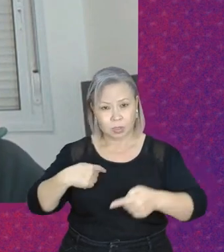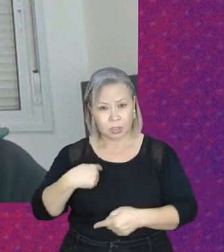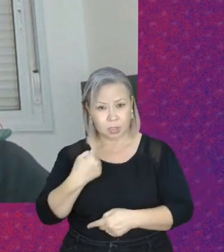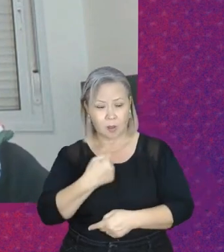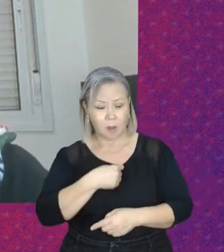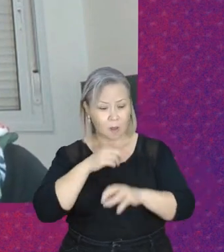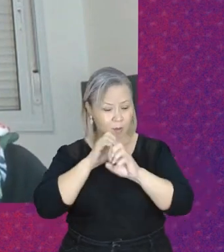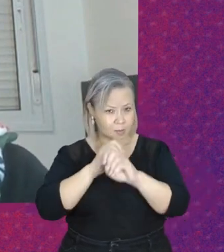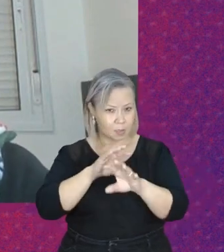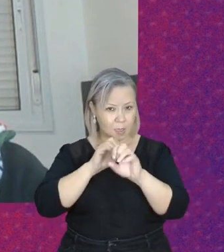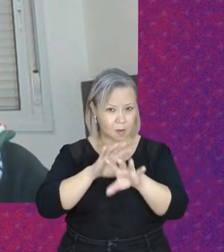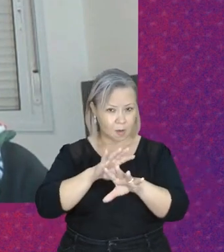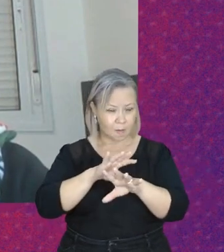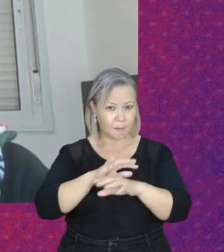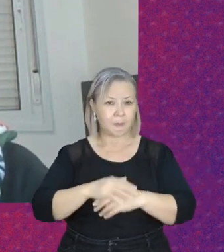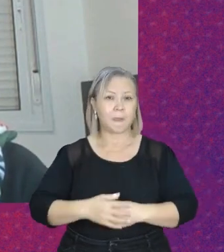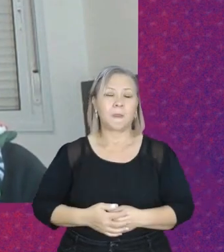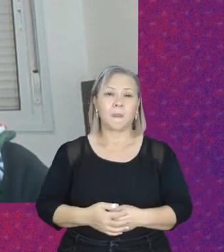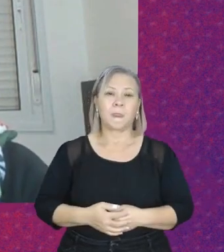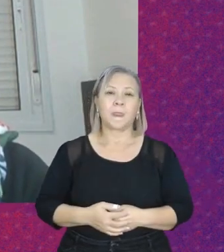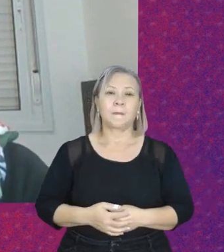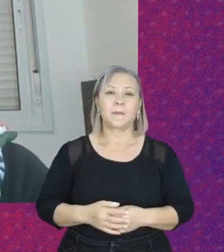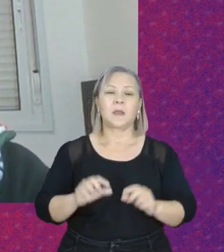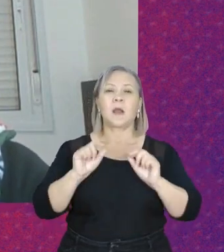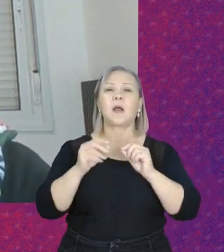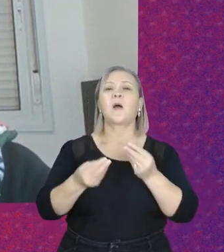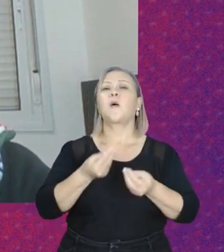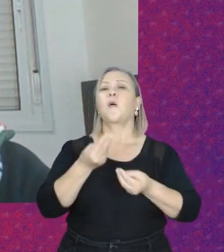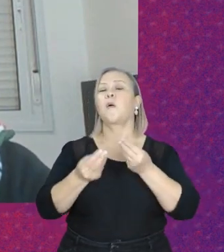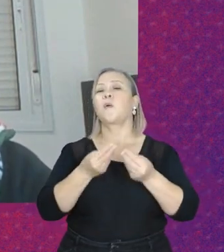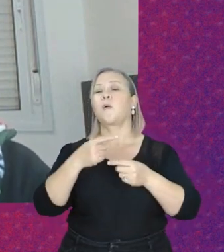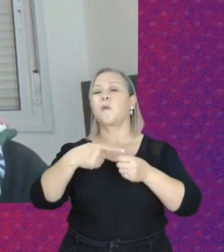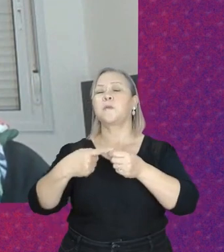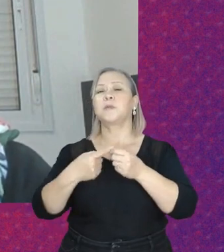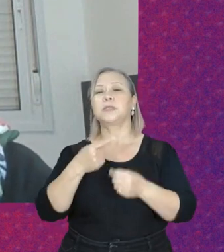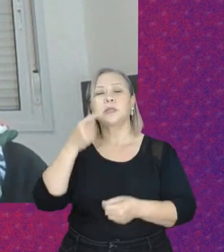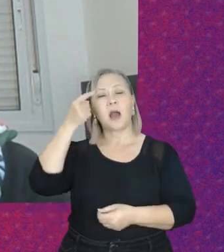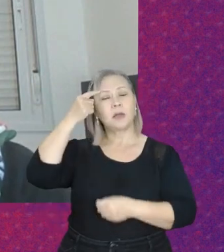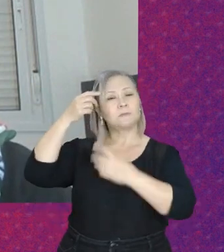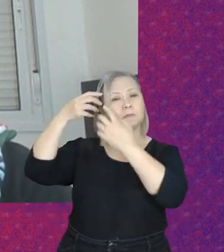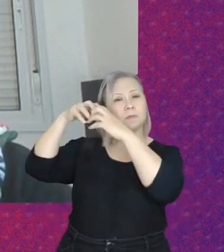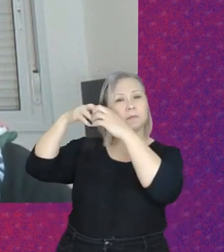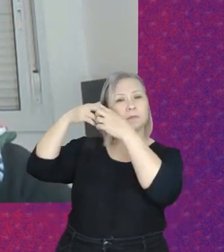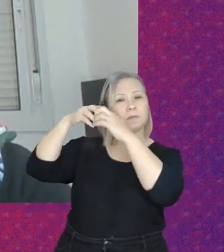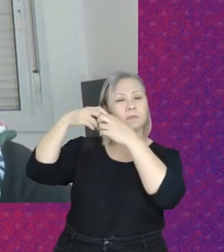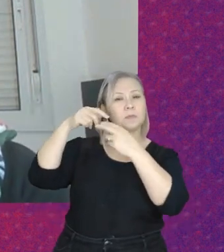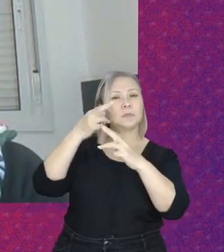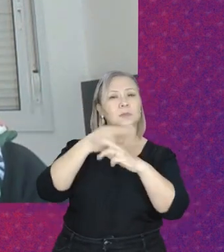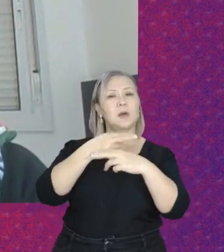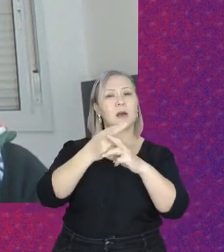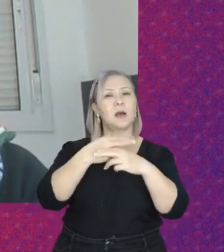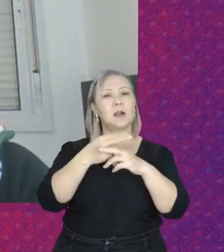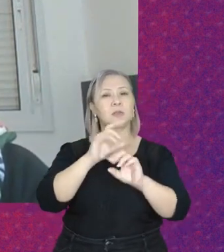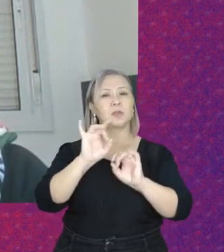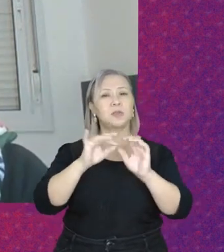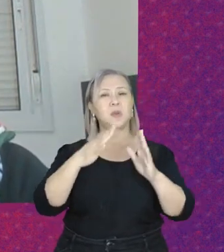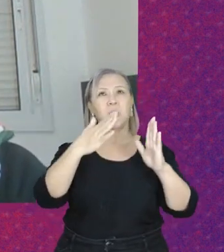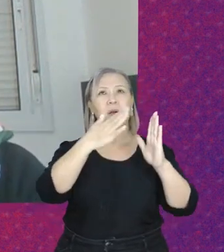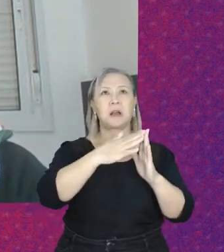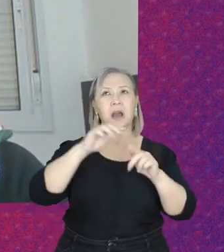aula como a cidade é pensada na relação só casa